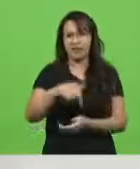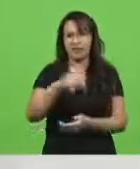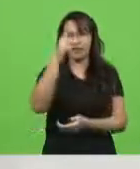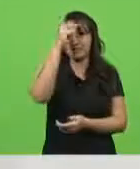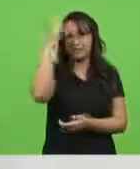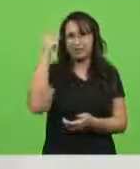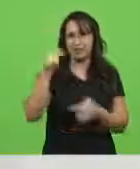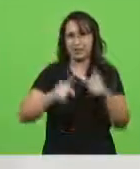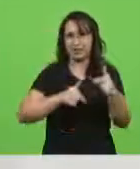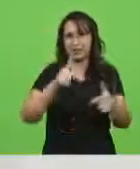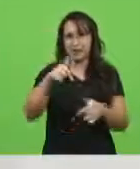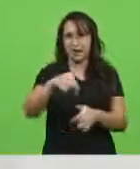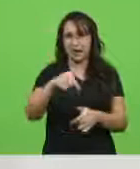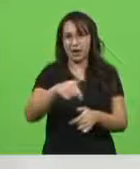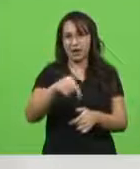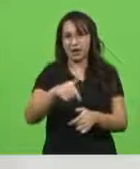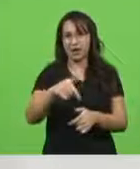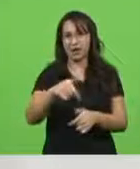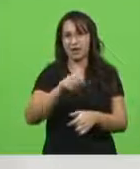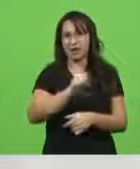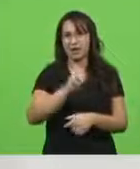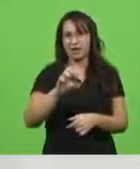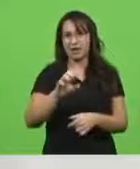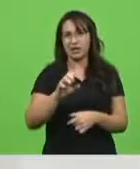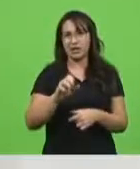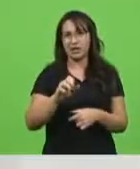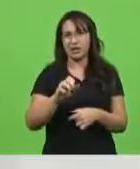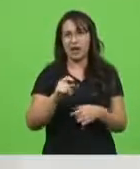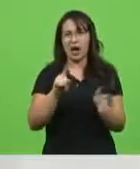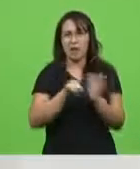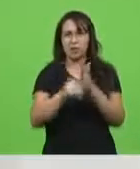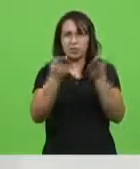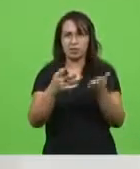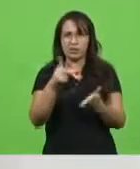O Paoleli, que mundo que tu vive, cara?